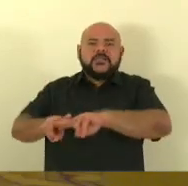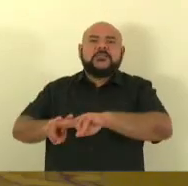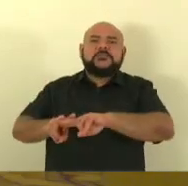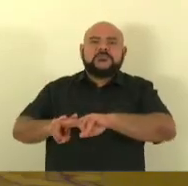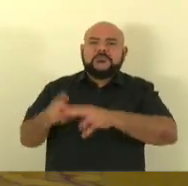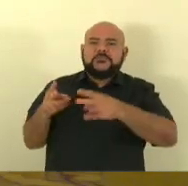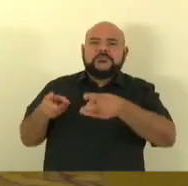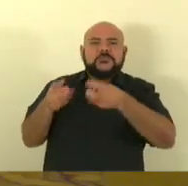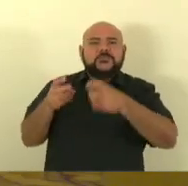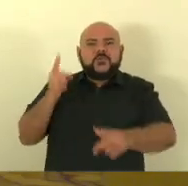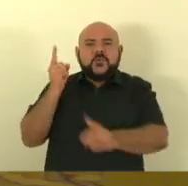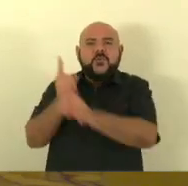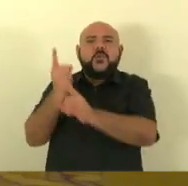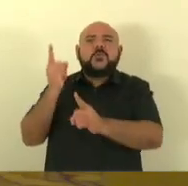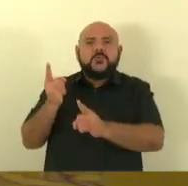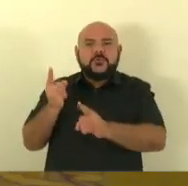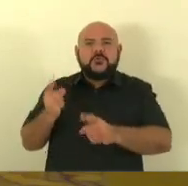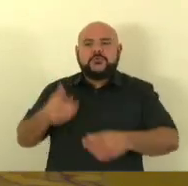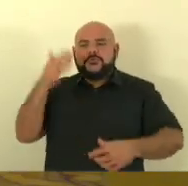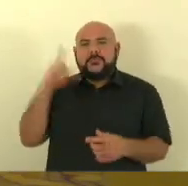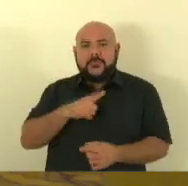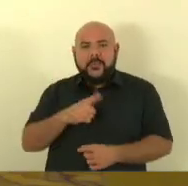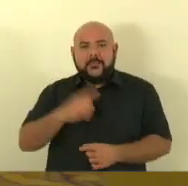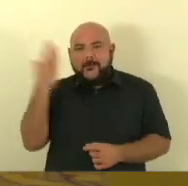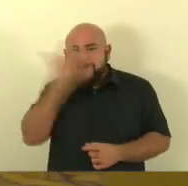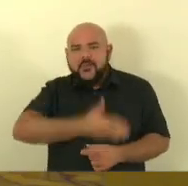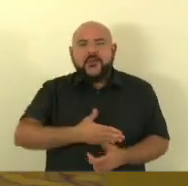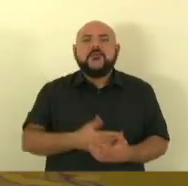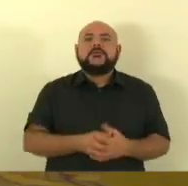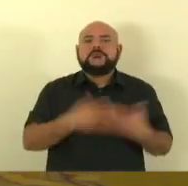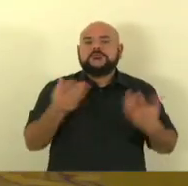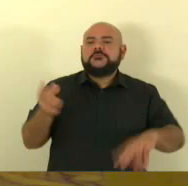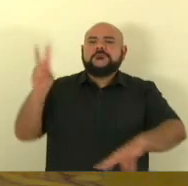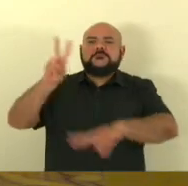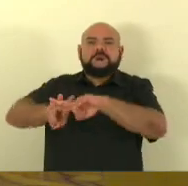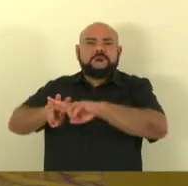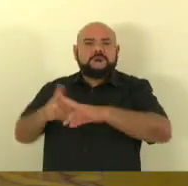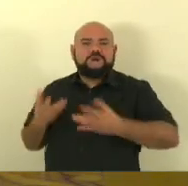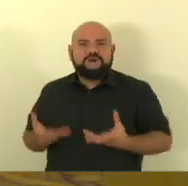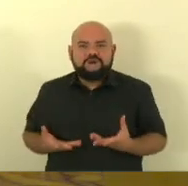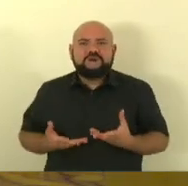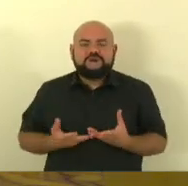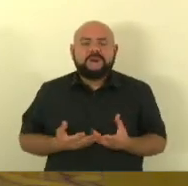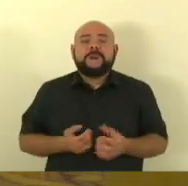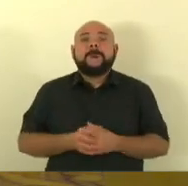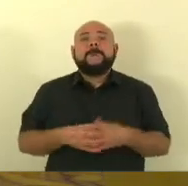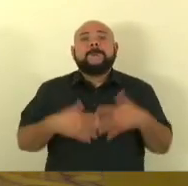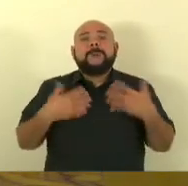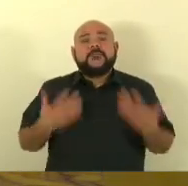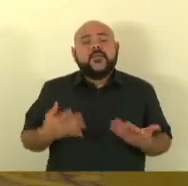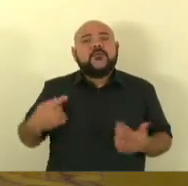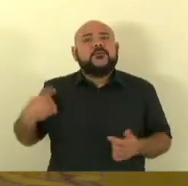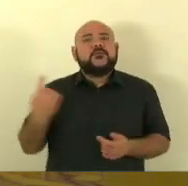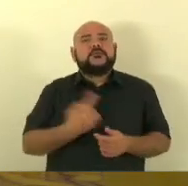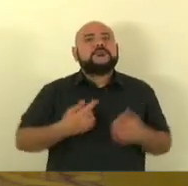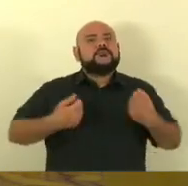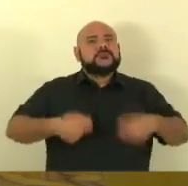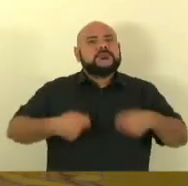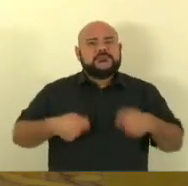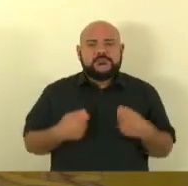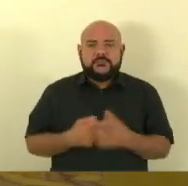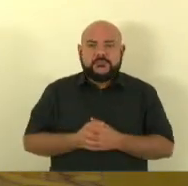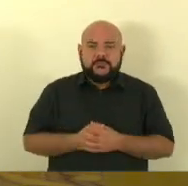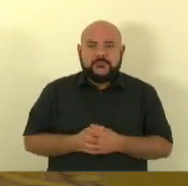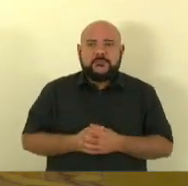diz o que ela identificou e não fica inventando moda porque não tem meus dados então nós precisamos fica aqui a minha